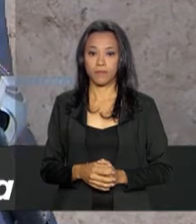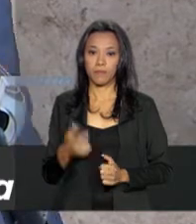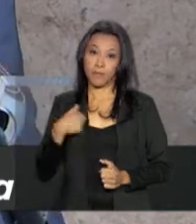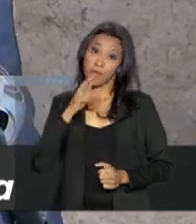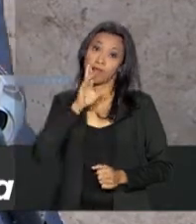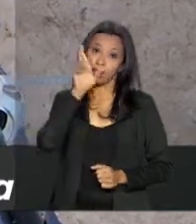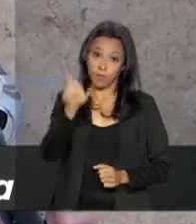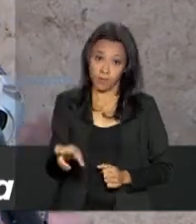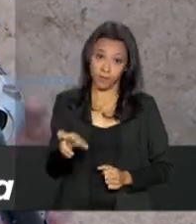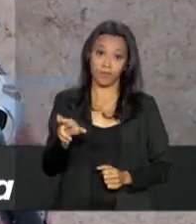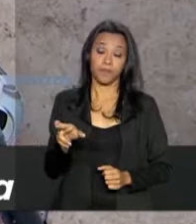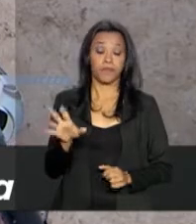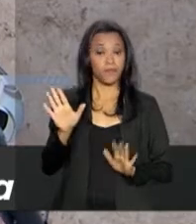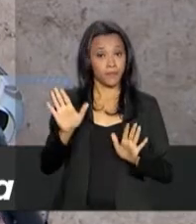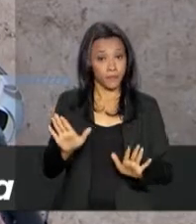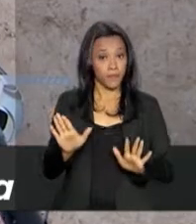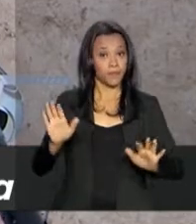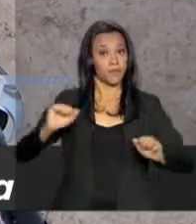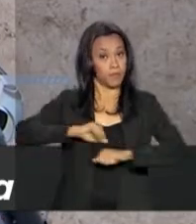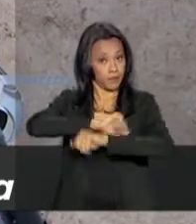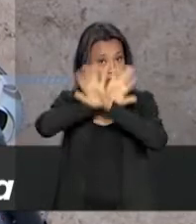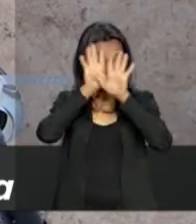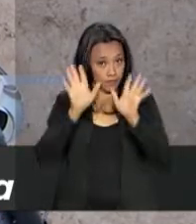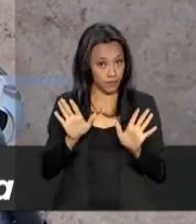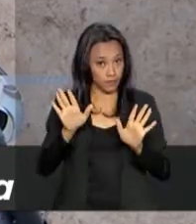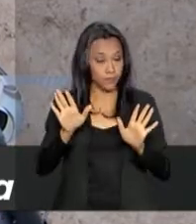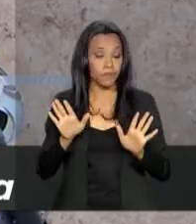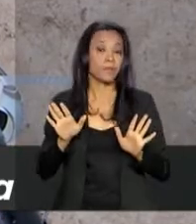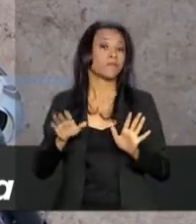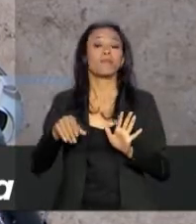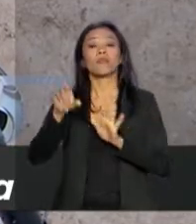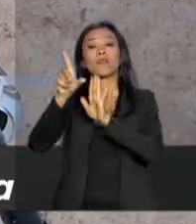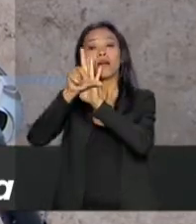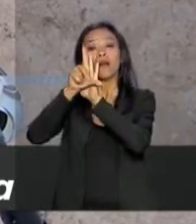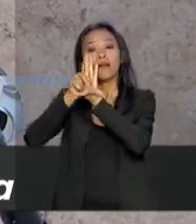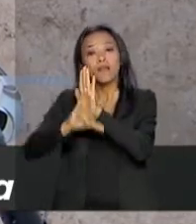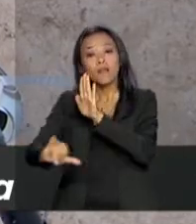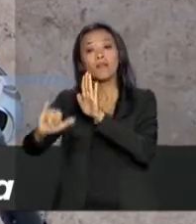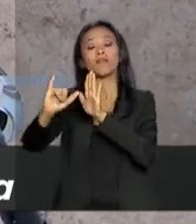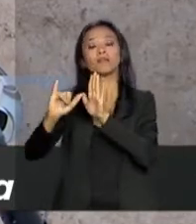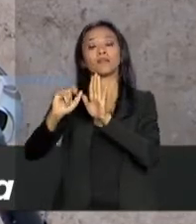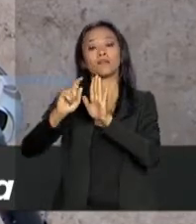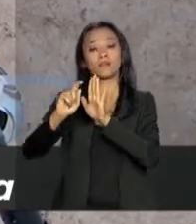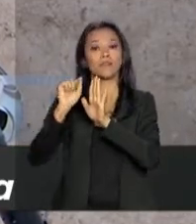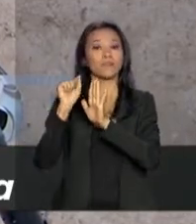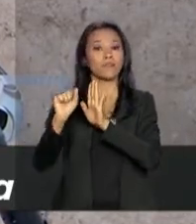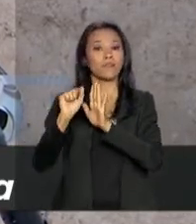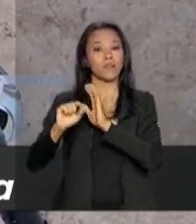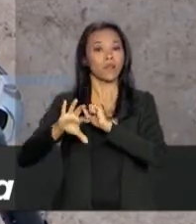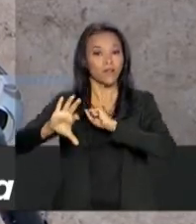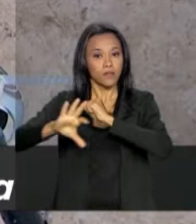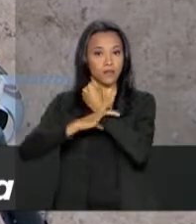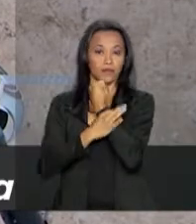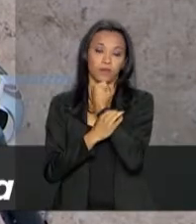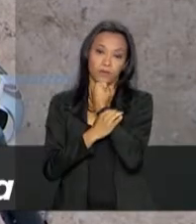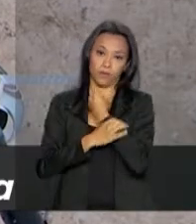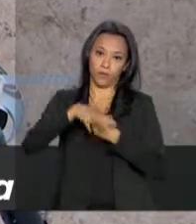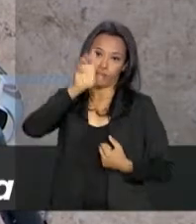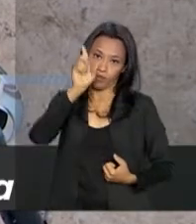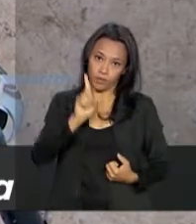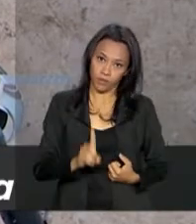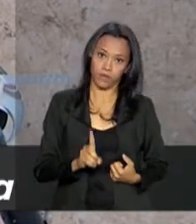Vamos fazer um esclarecimento aqui. A lei que define o emprego das Forças Armadas na